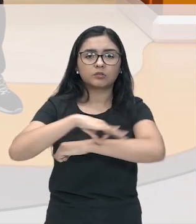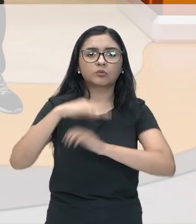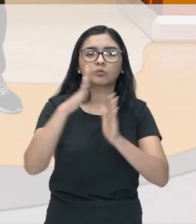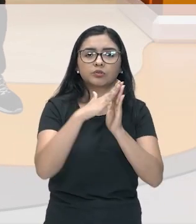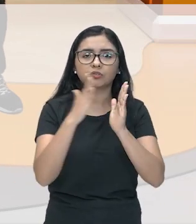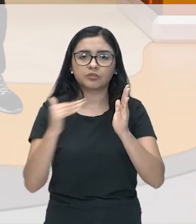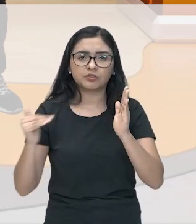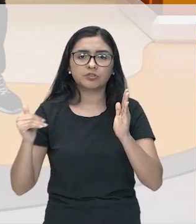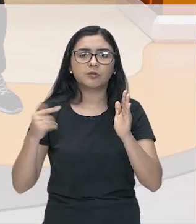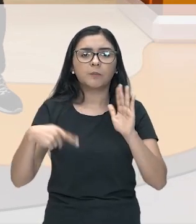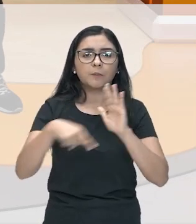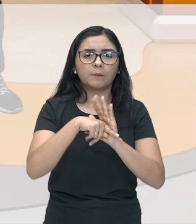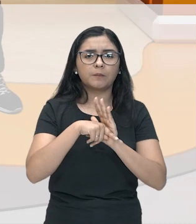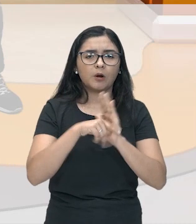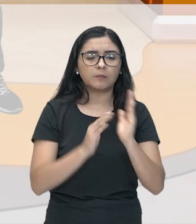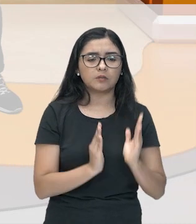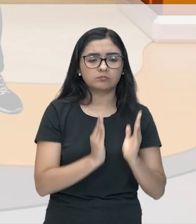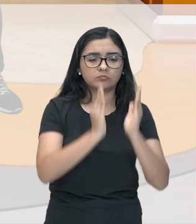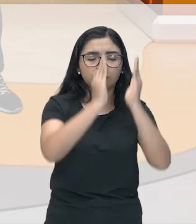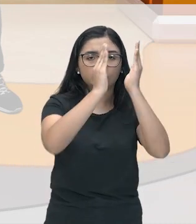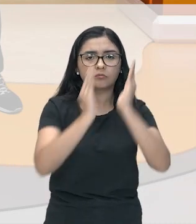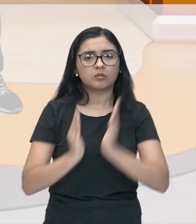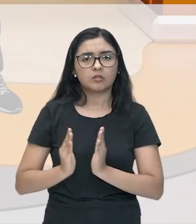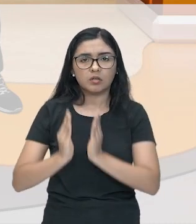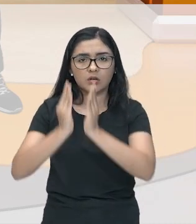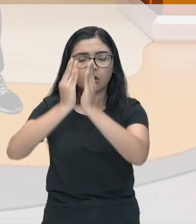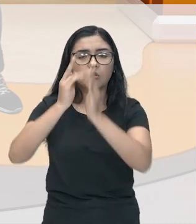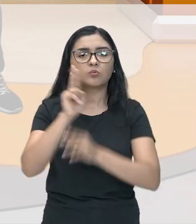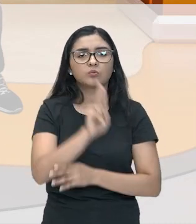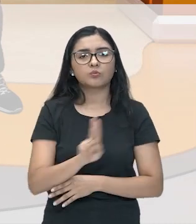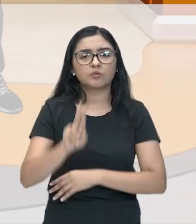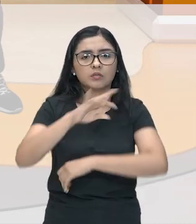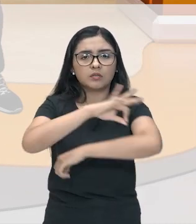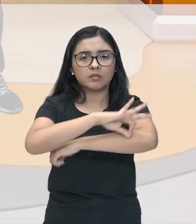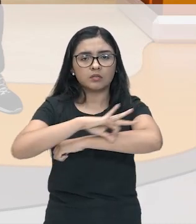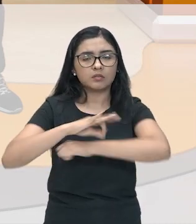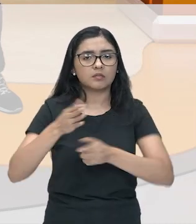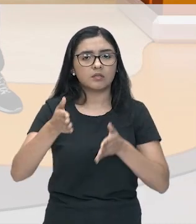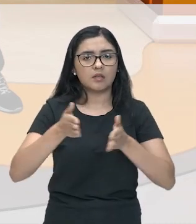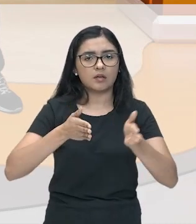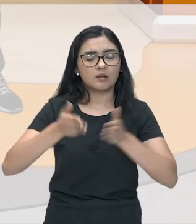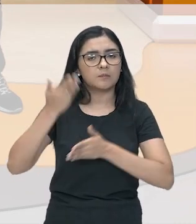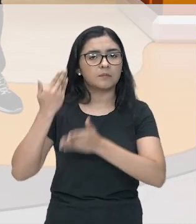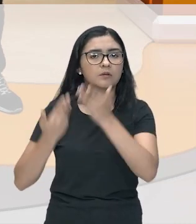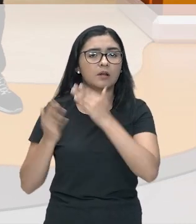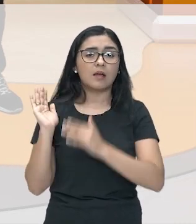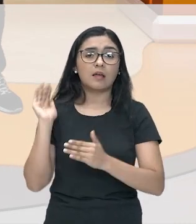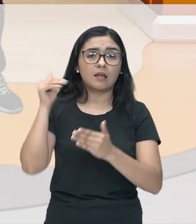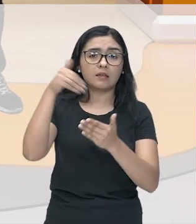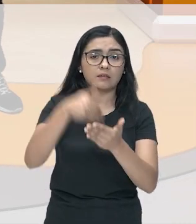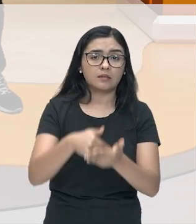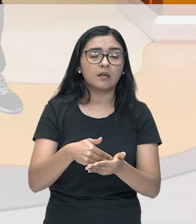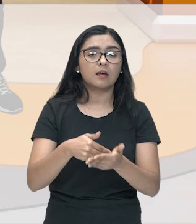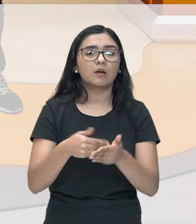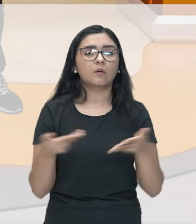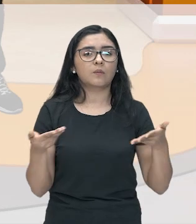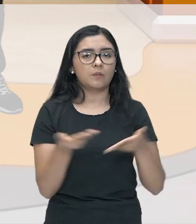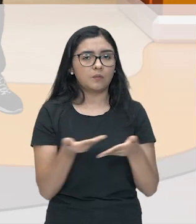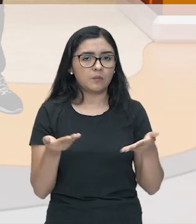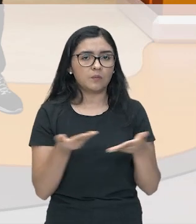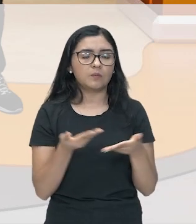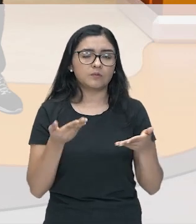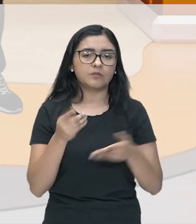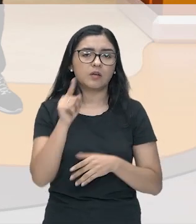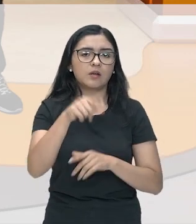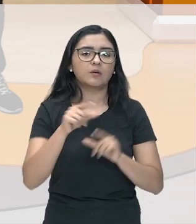dessas colunas que eram utilizadas na arquitetura naquele período até hoje são, de